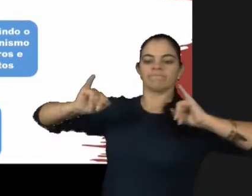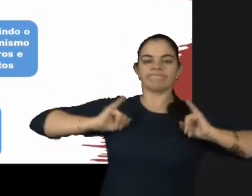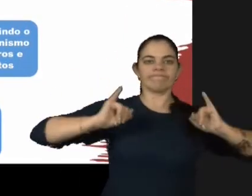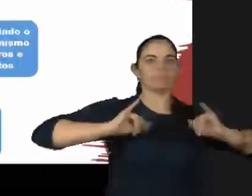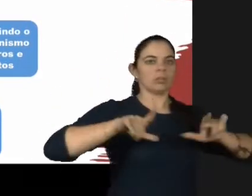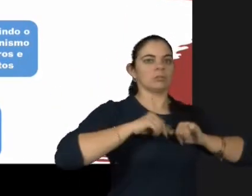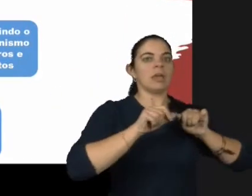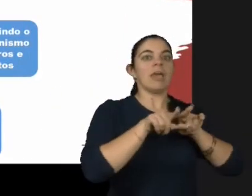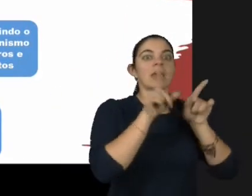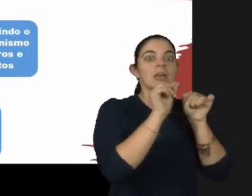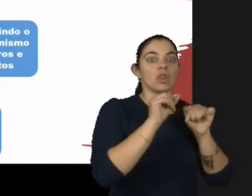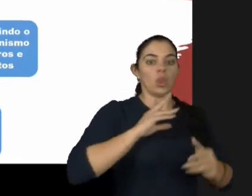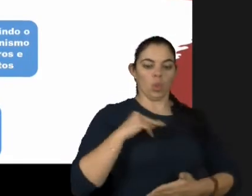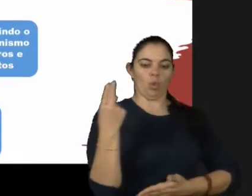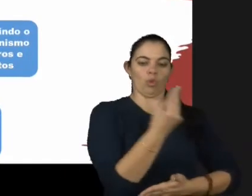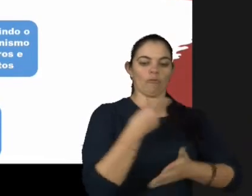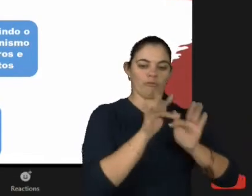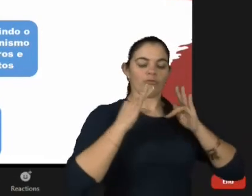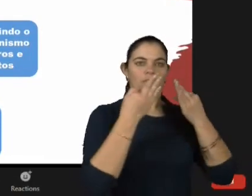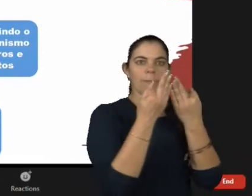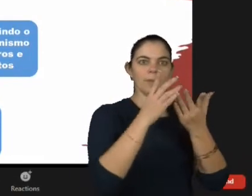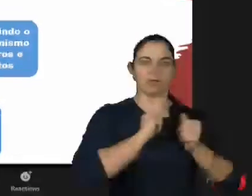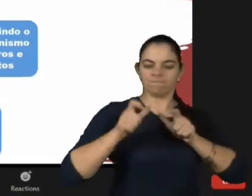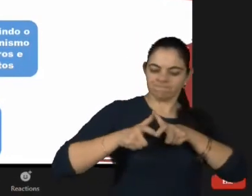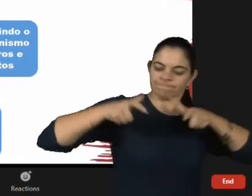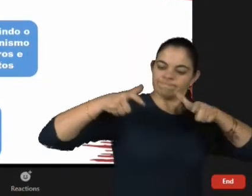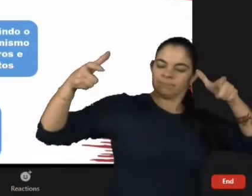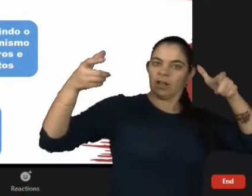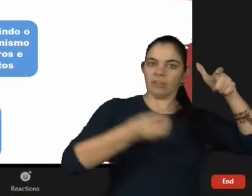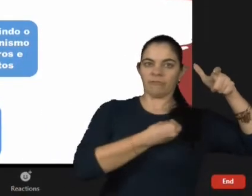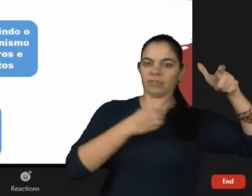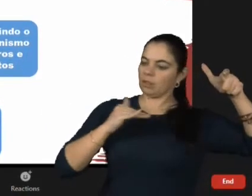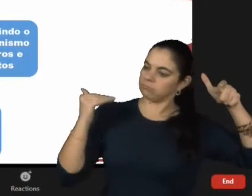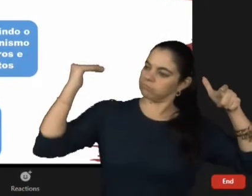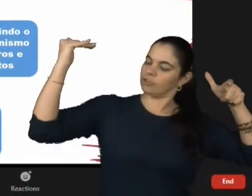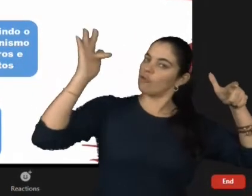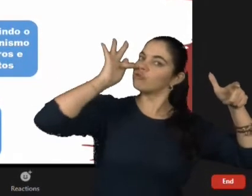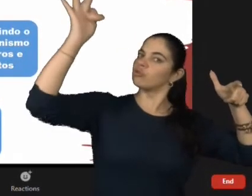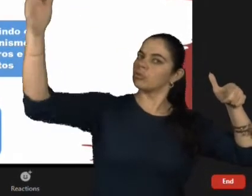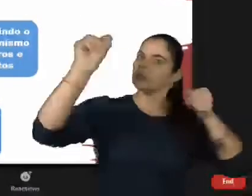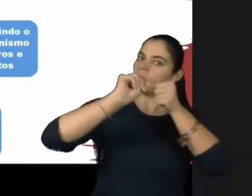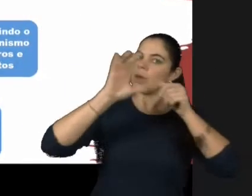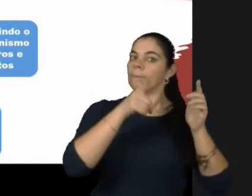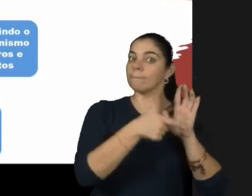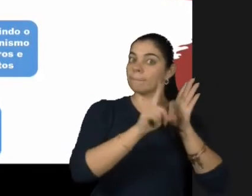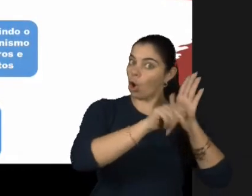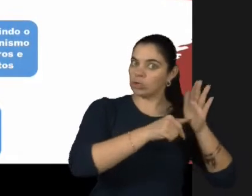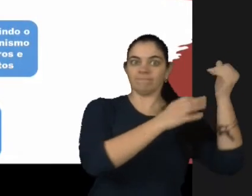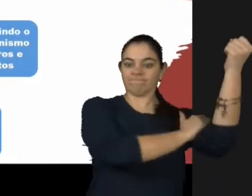nosso para permitir toda a amplitude de vida dos nossos filhos. Passa depois no empoderamento